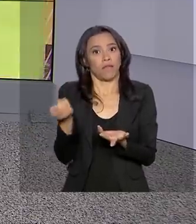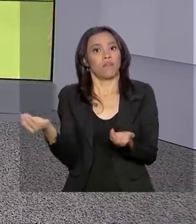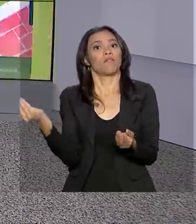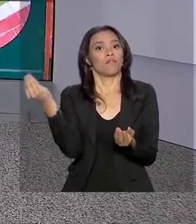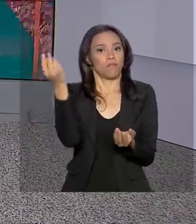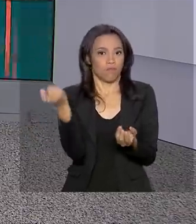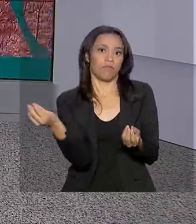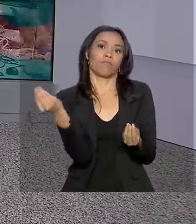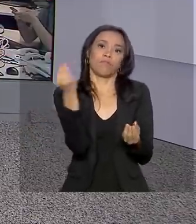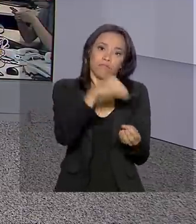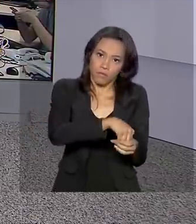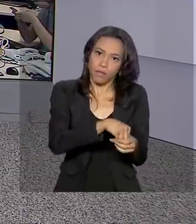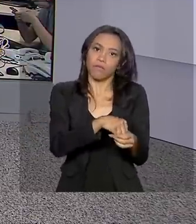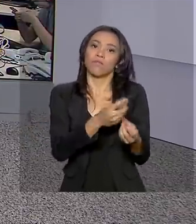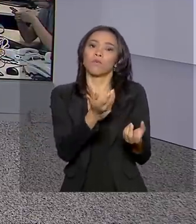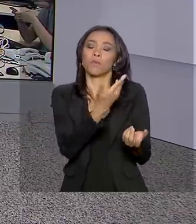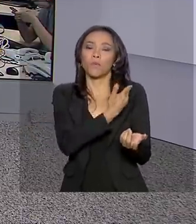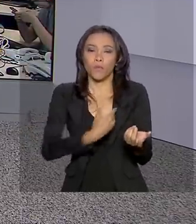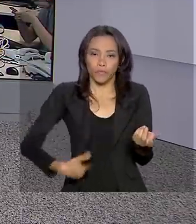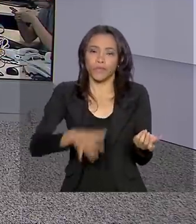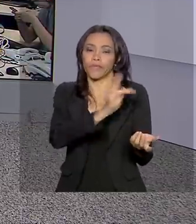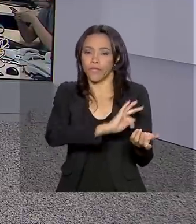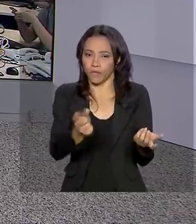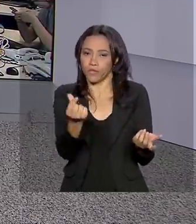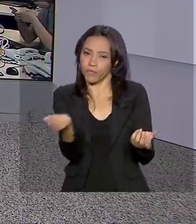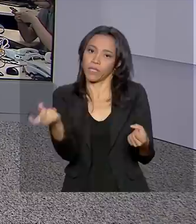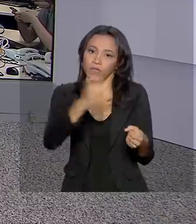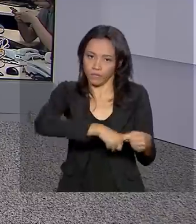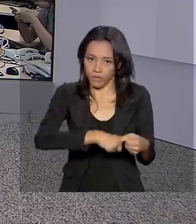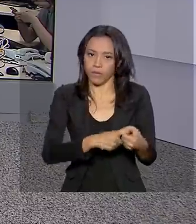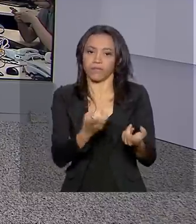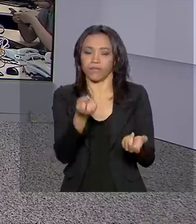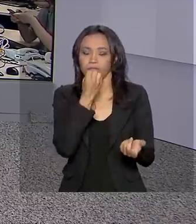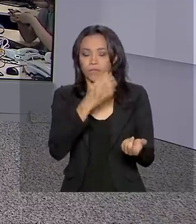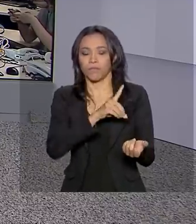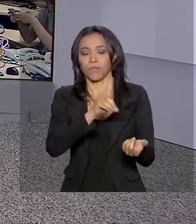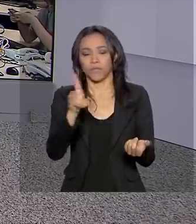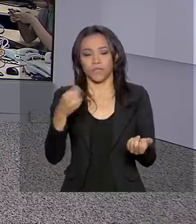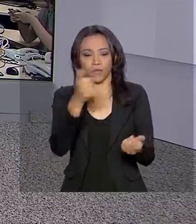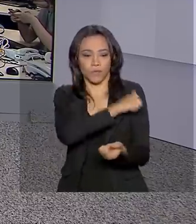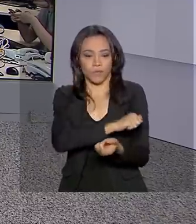O repórter Marcelo Castilho tem mais informações ao vivo do Rio de Janeiro. Bom dia, Marcelo.